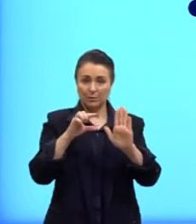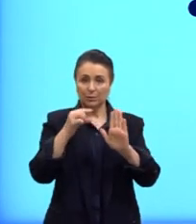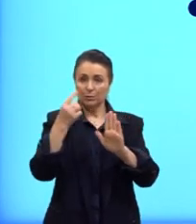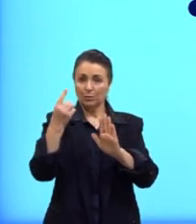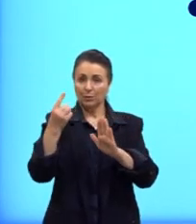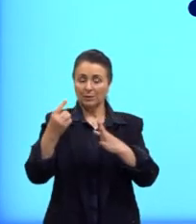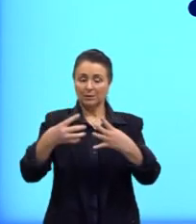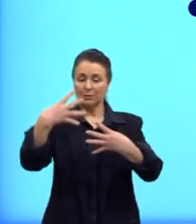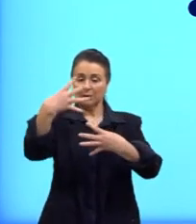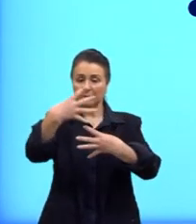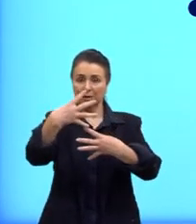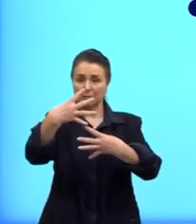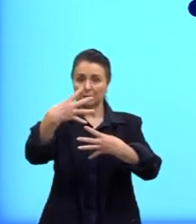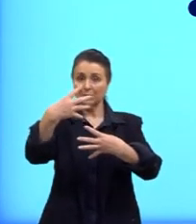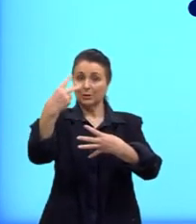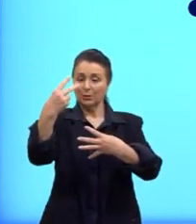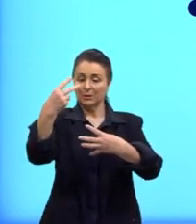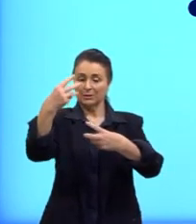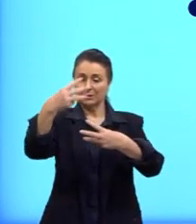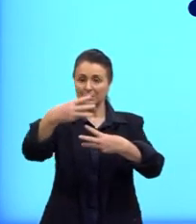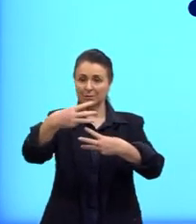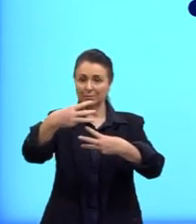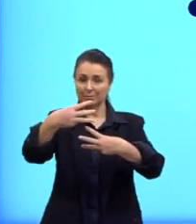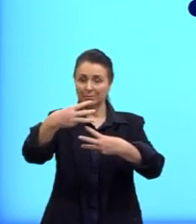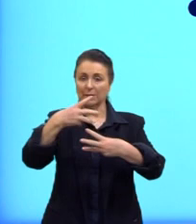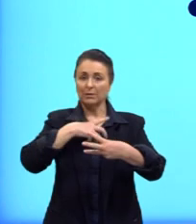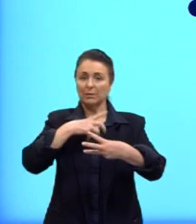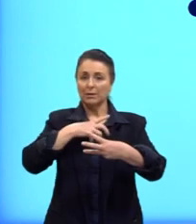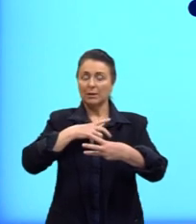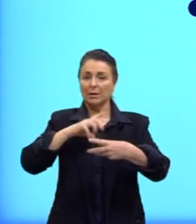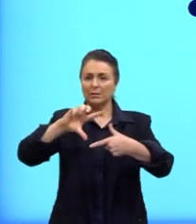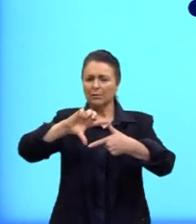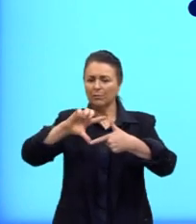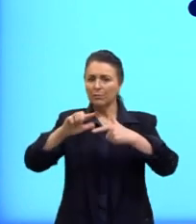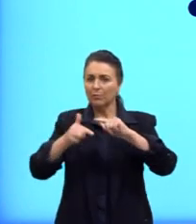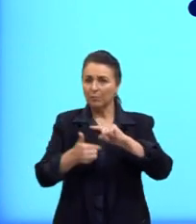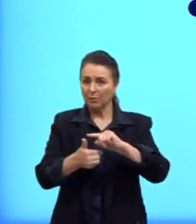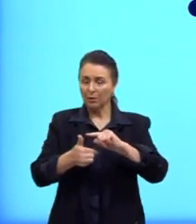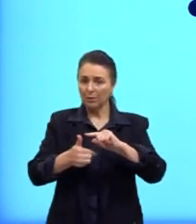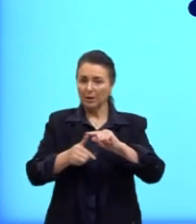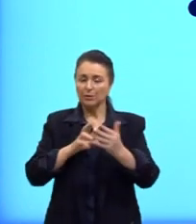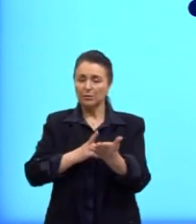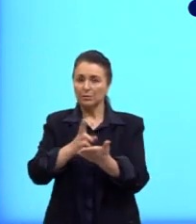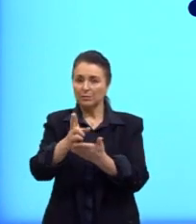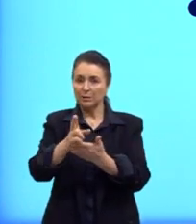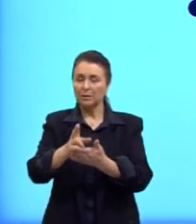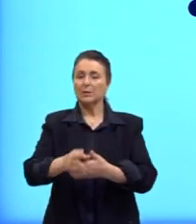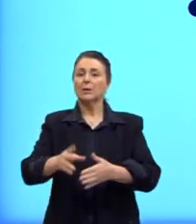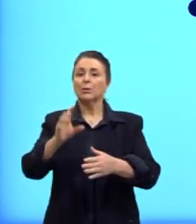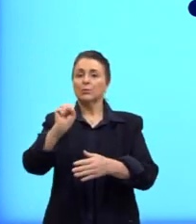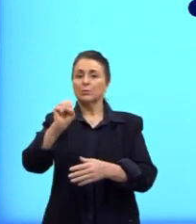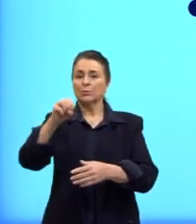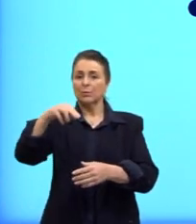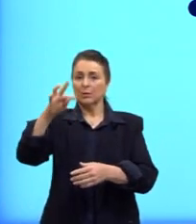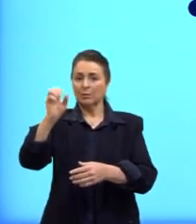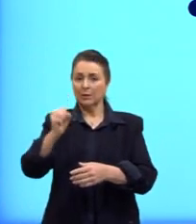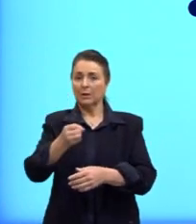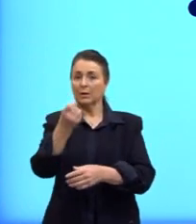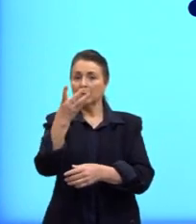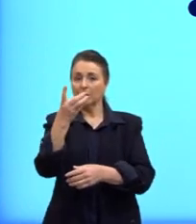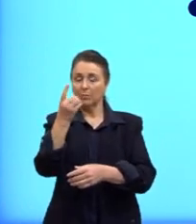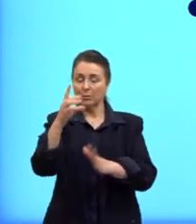dois quartetos e dois tercetos. Então, a gente tem essa forma sempre fixa de escrita. O soneto sempre vai ter 14 versos,